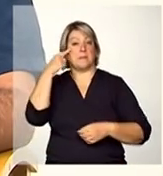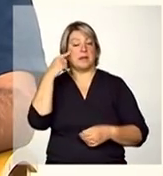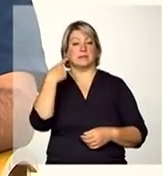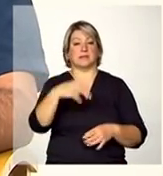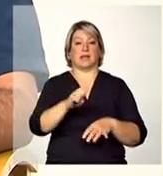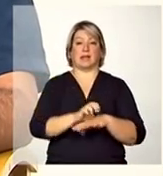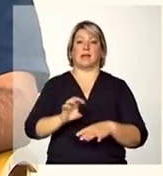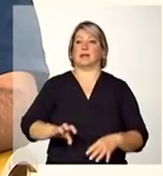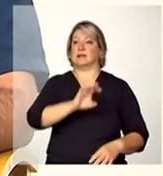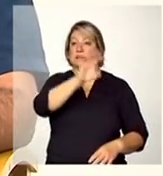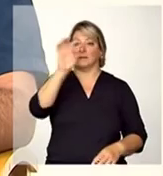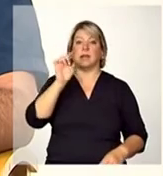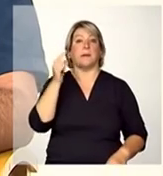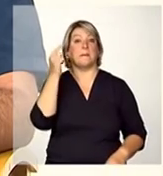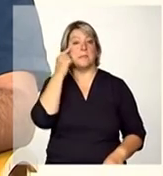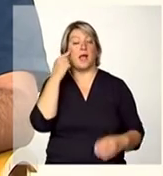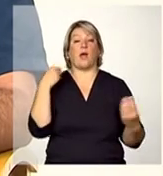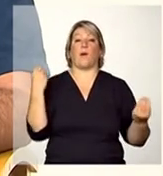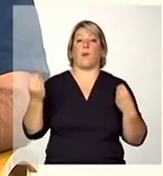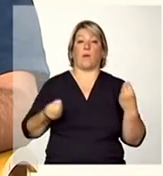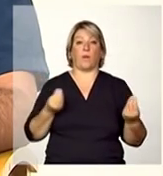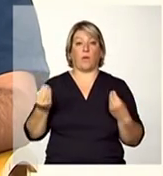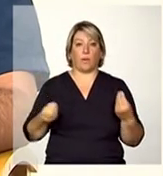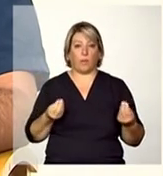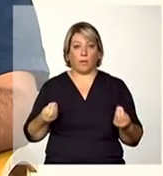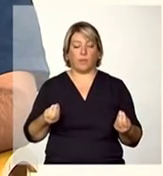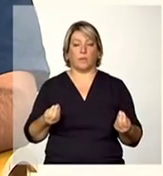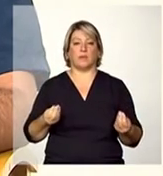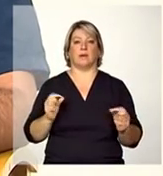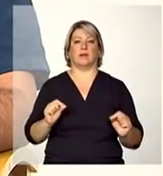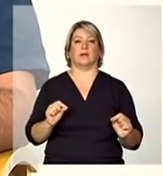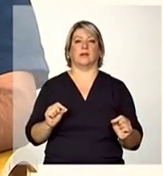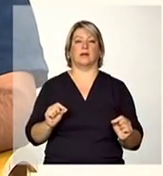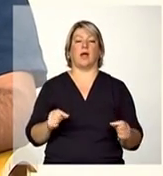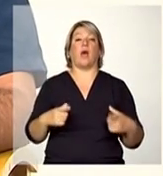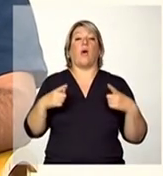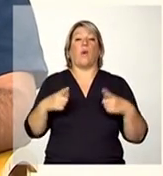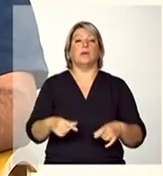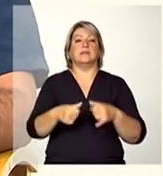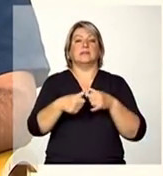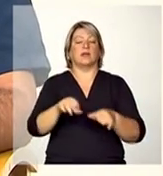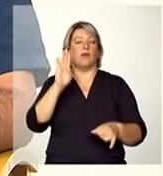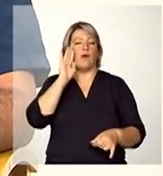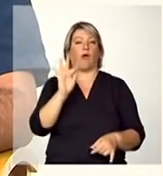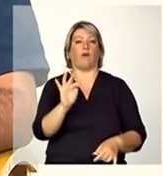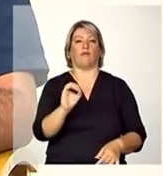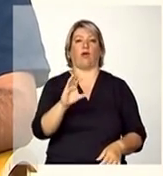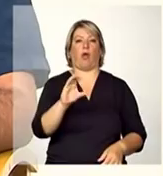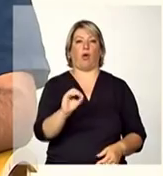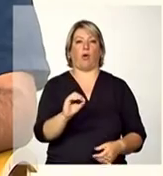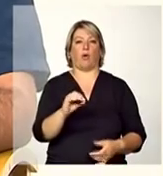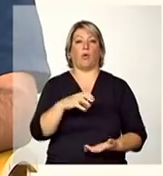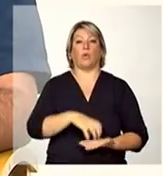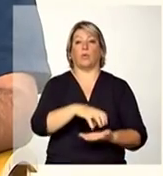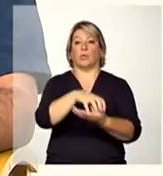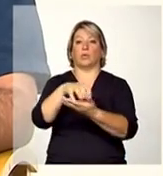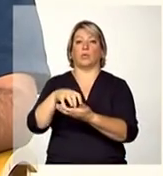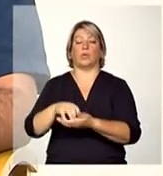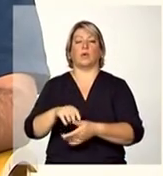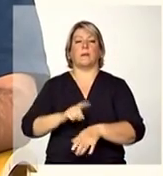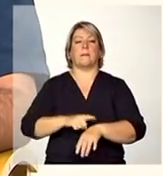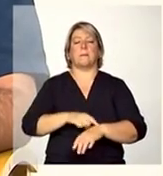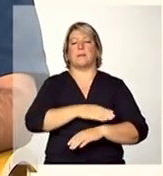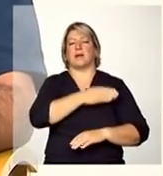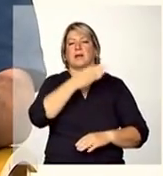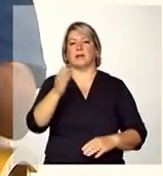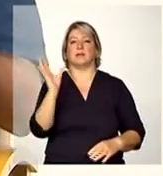num sentido mais macro qual que qual que é a realidade do estado onde estão os focos de instituições de longa permanência que atendem as